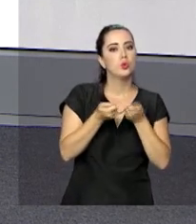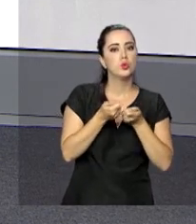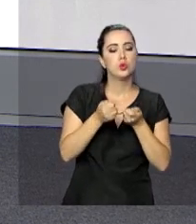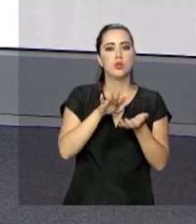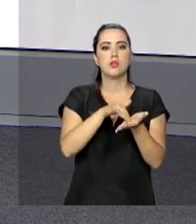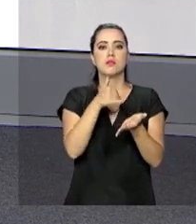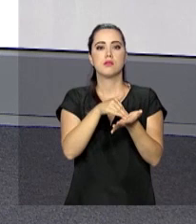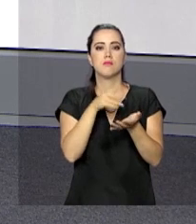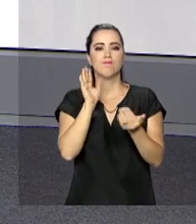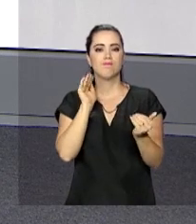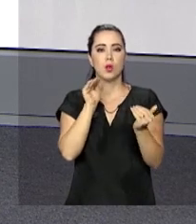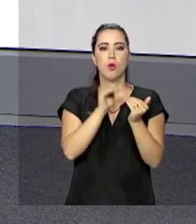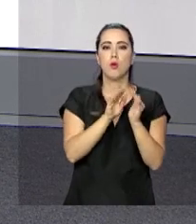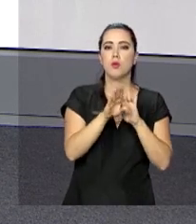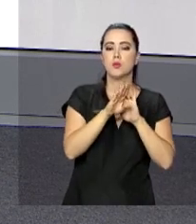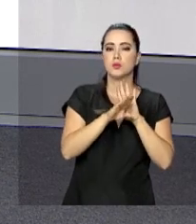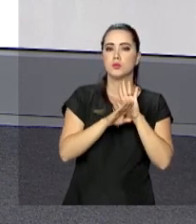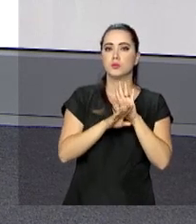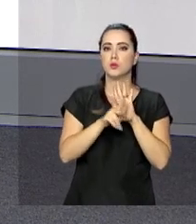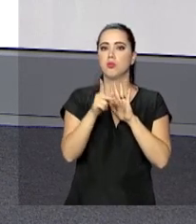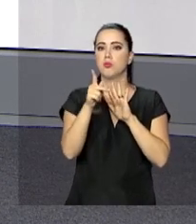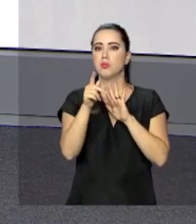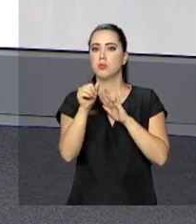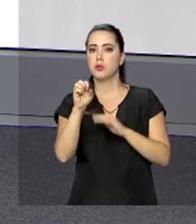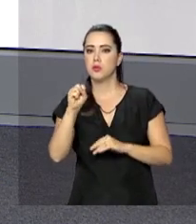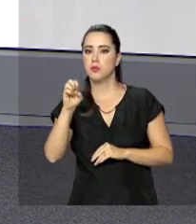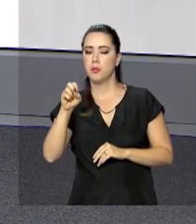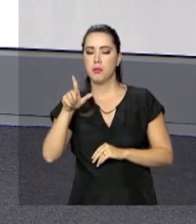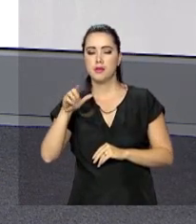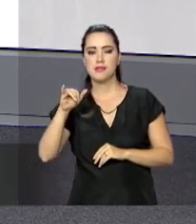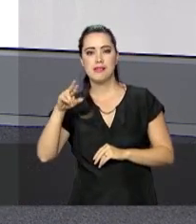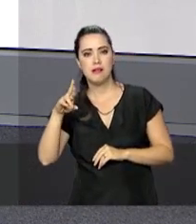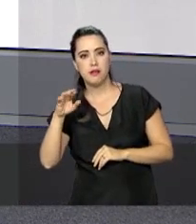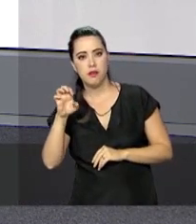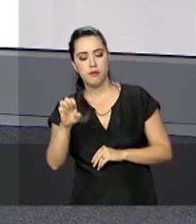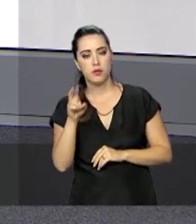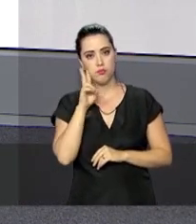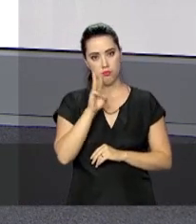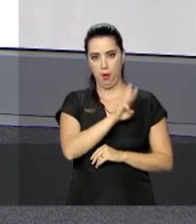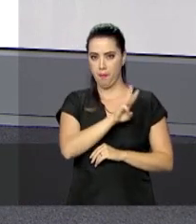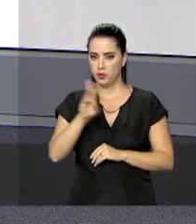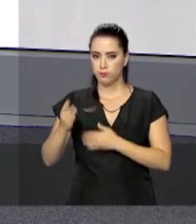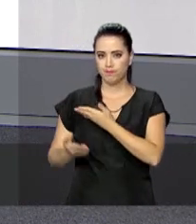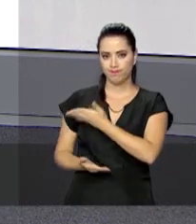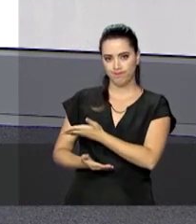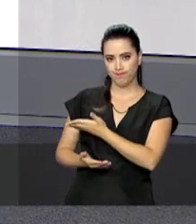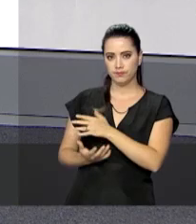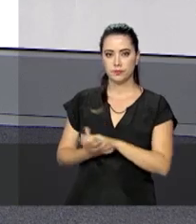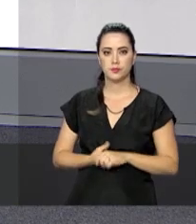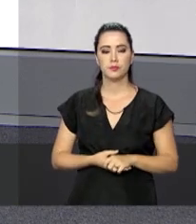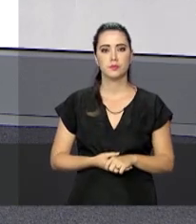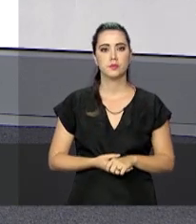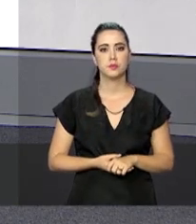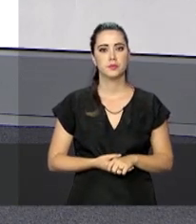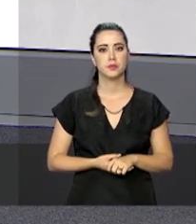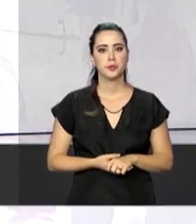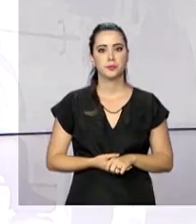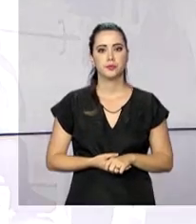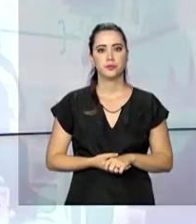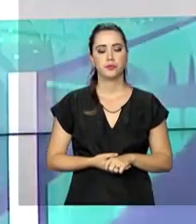cadastramento é centralizado pelo programa PASSE LIVRE. Para mais informações, acesse o site que aparece aí na sua tela.